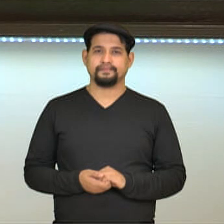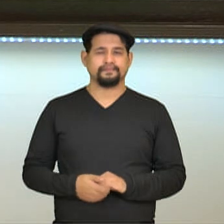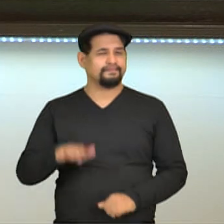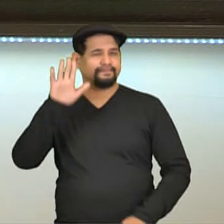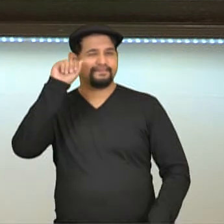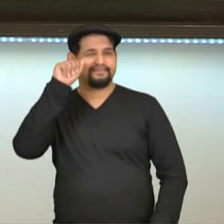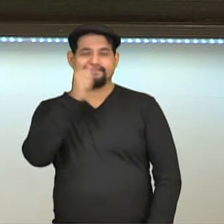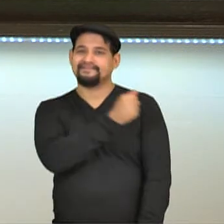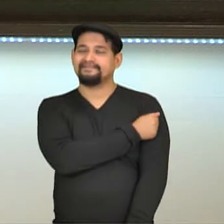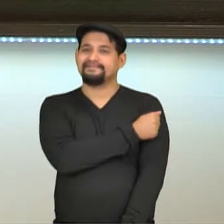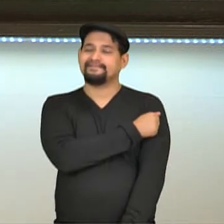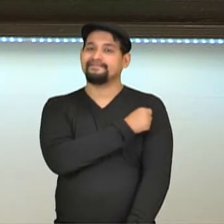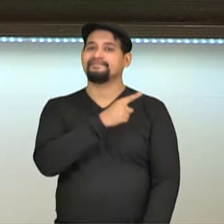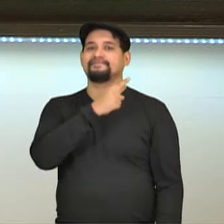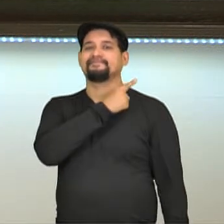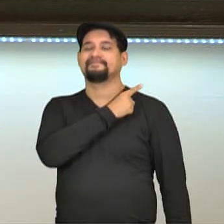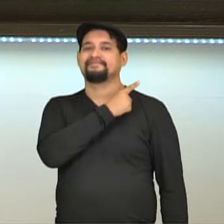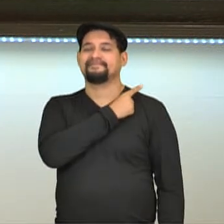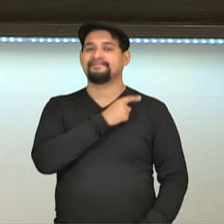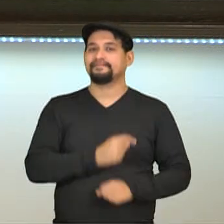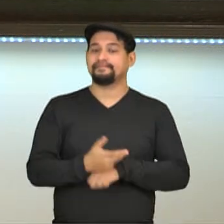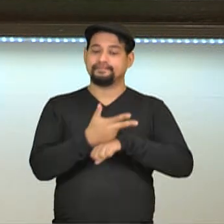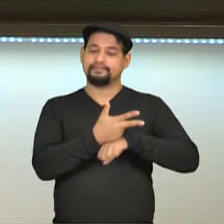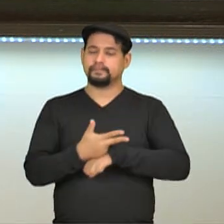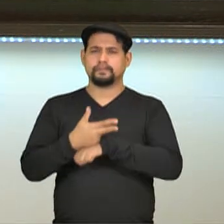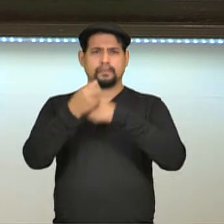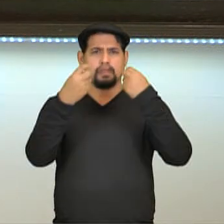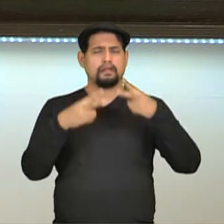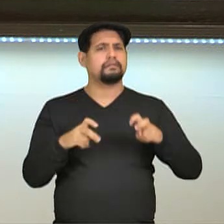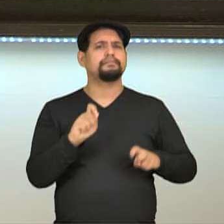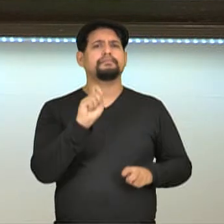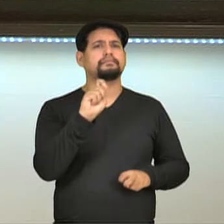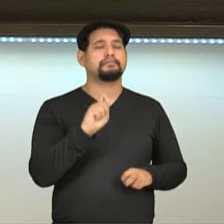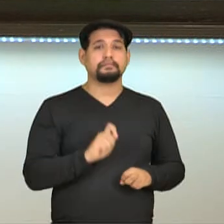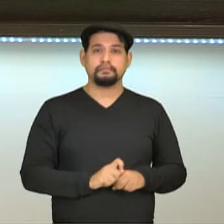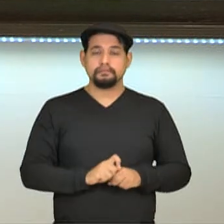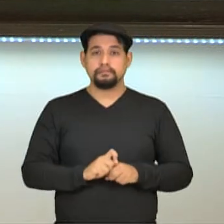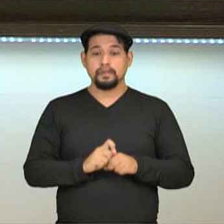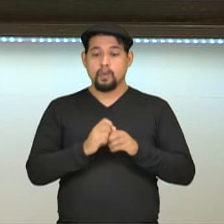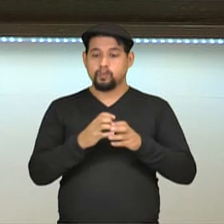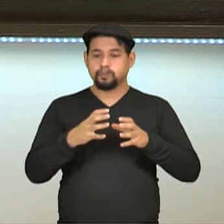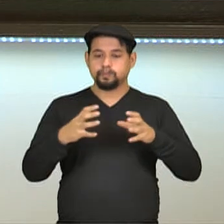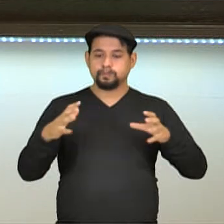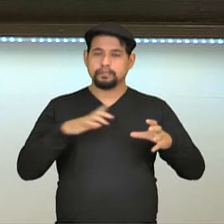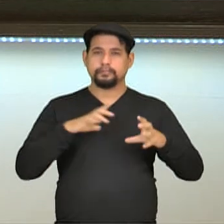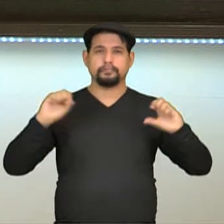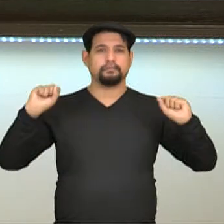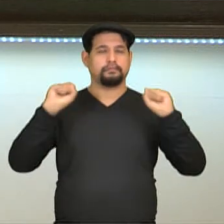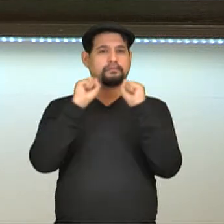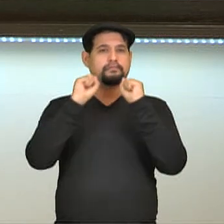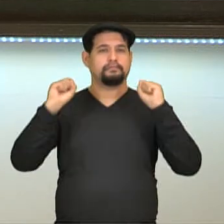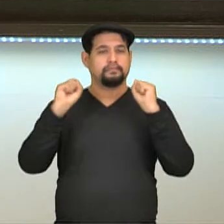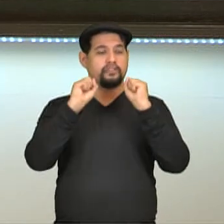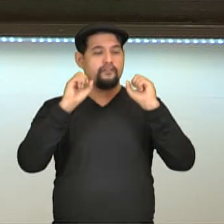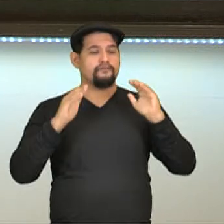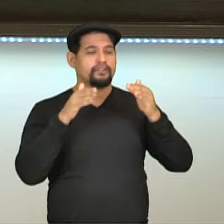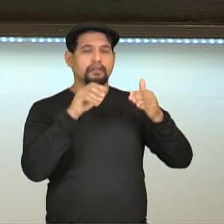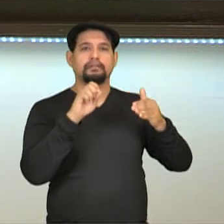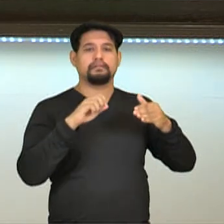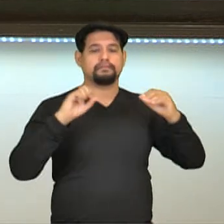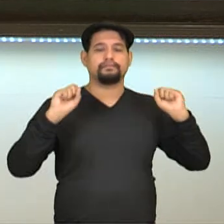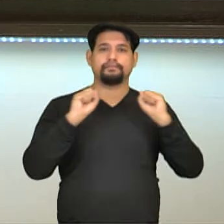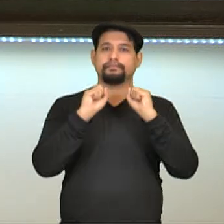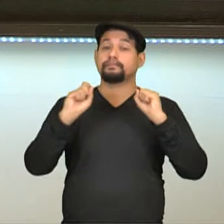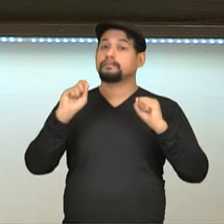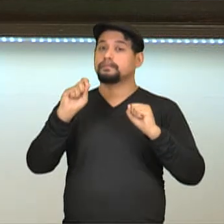Olá estudantes da primeira série, neste vídeo nós vamos falar sobre as dimensões do esporte, dando ênfase ao esporte